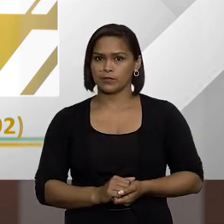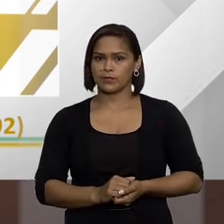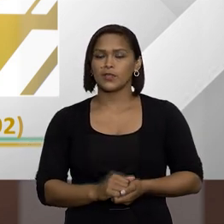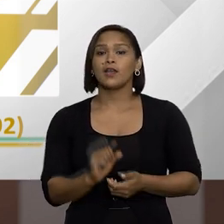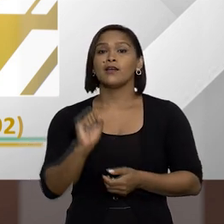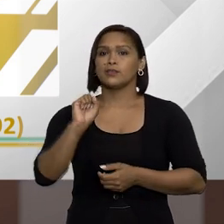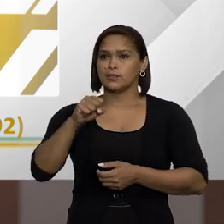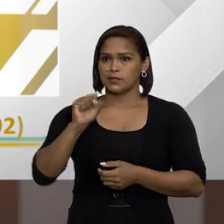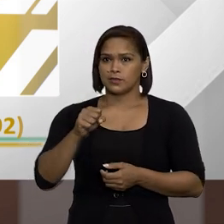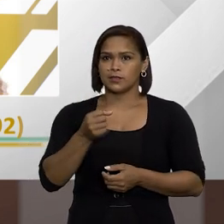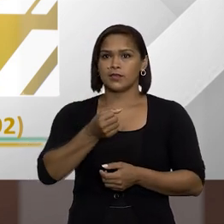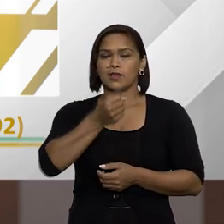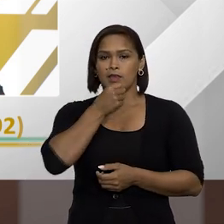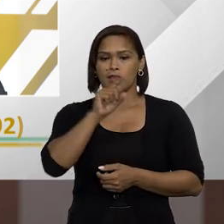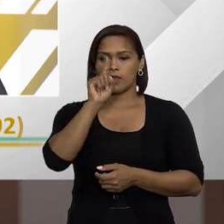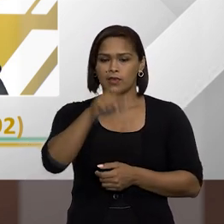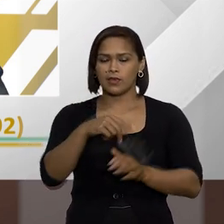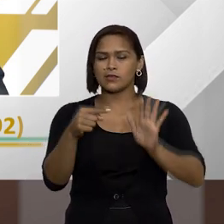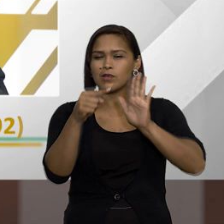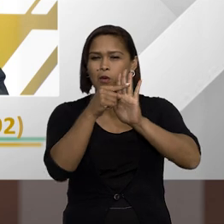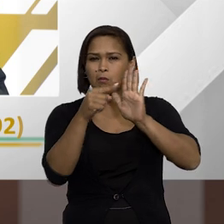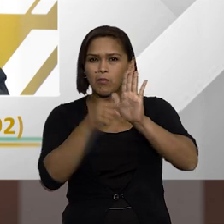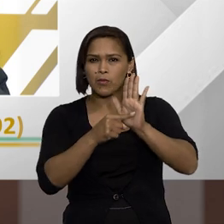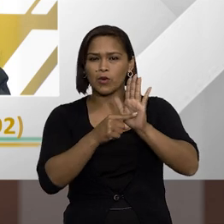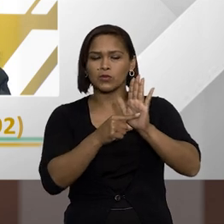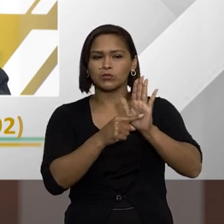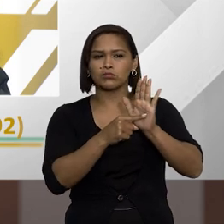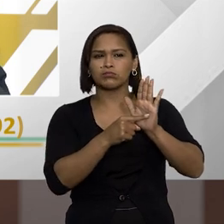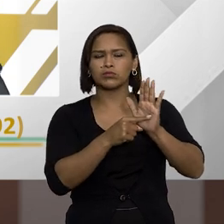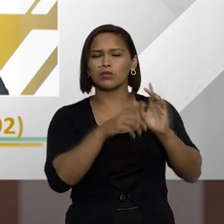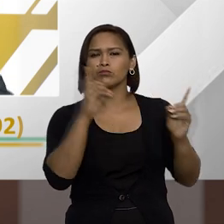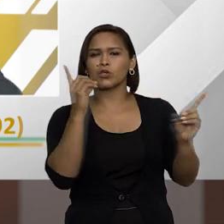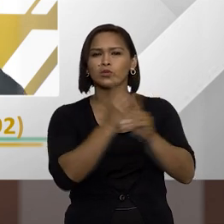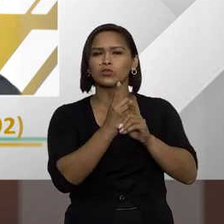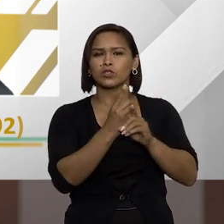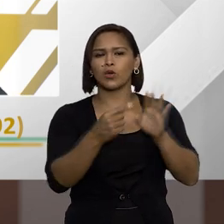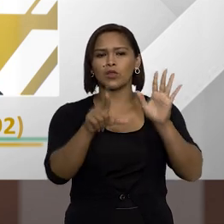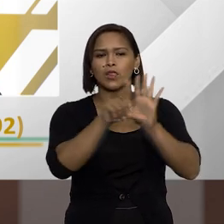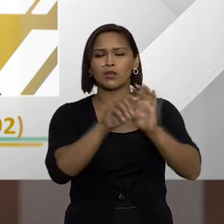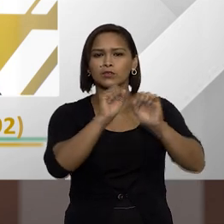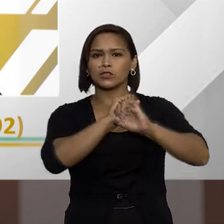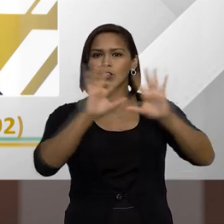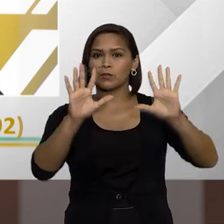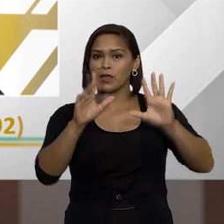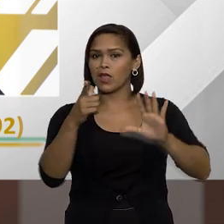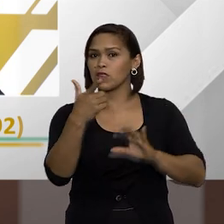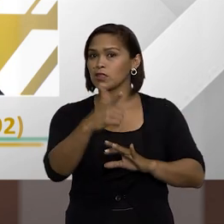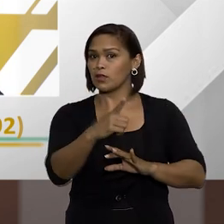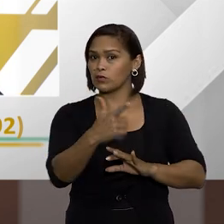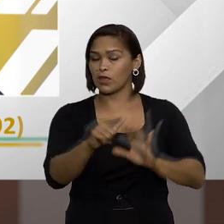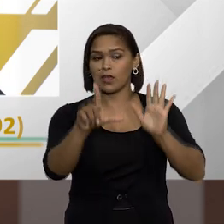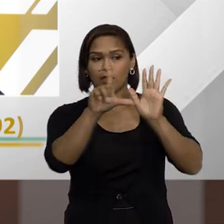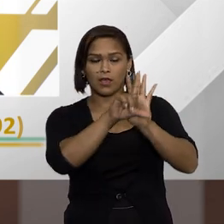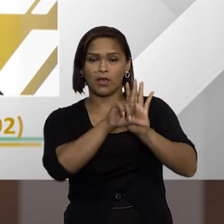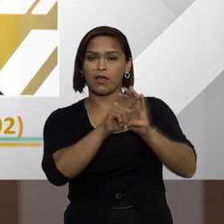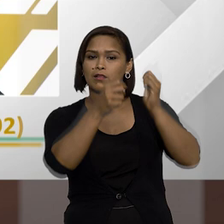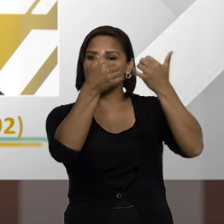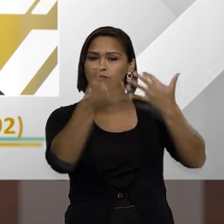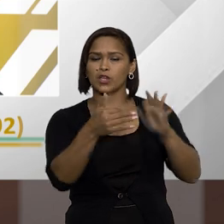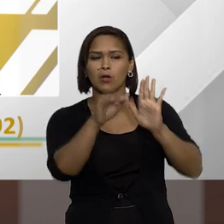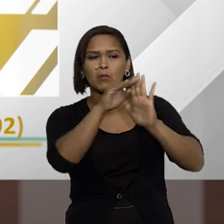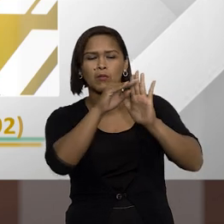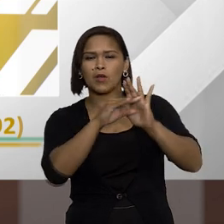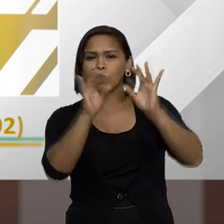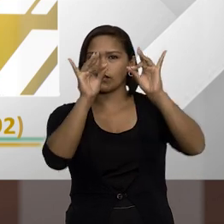é assim Tiago esse é um ponto que não se encontra previsto expressamente na lei a lei acaba não